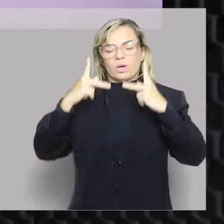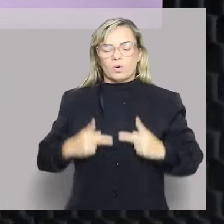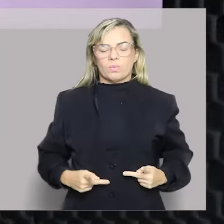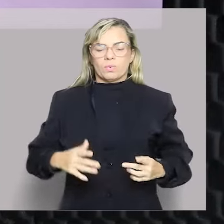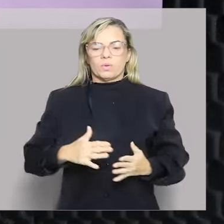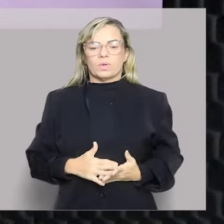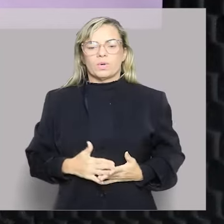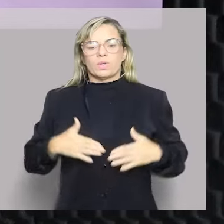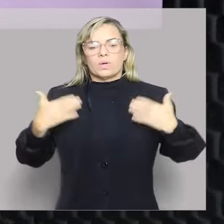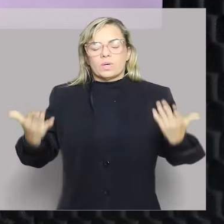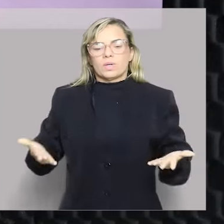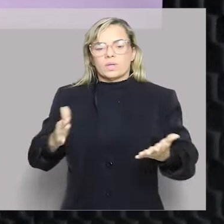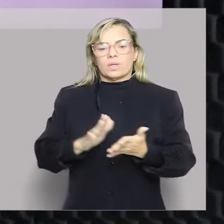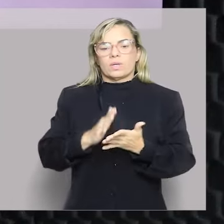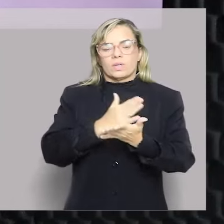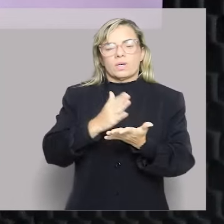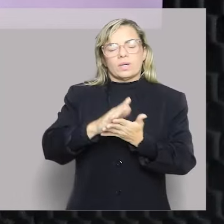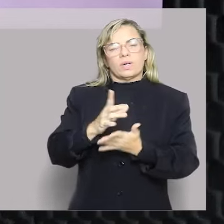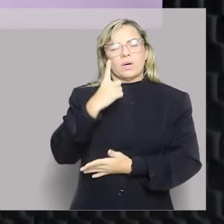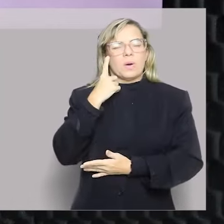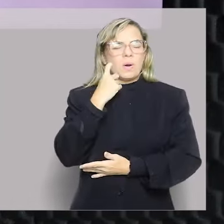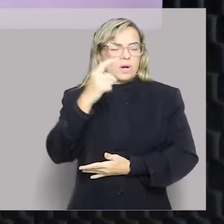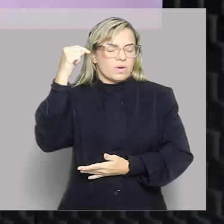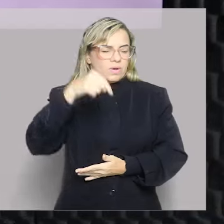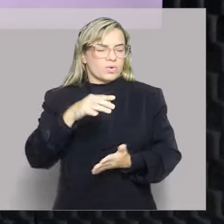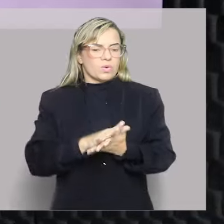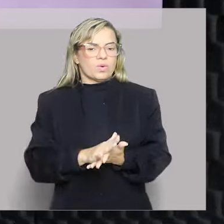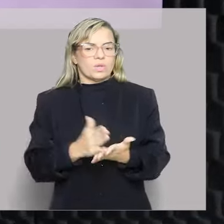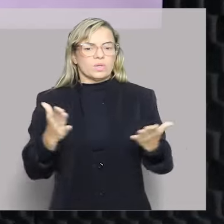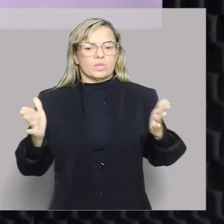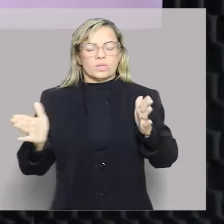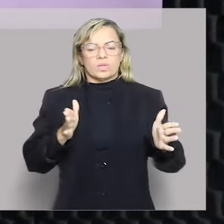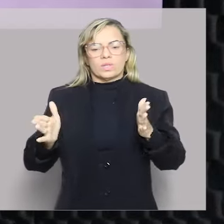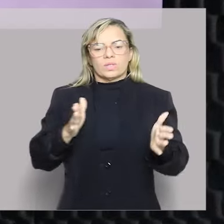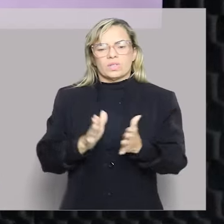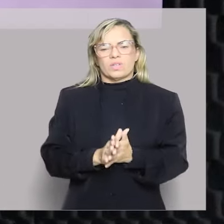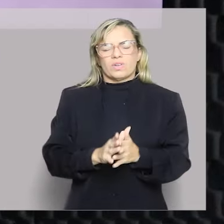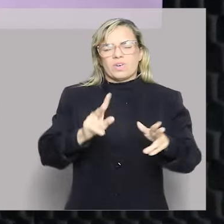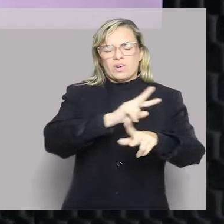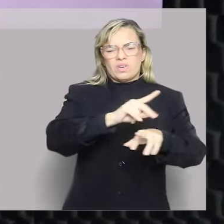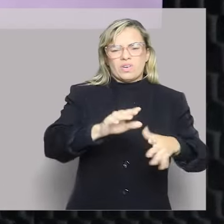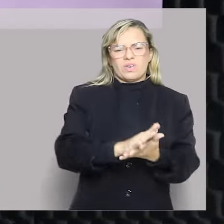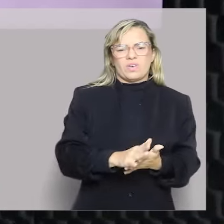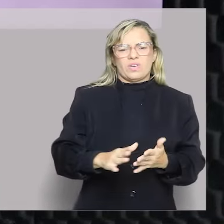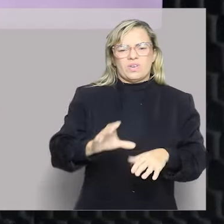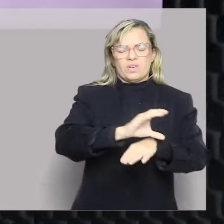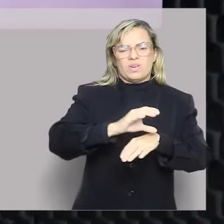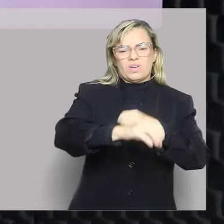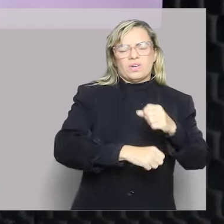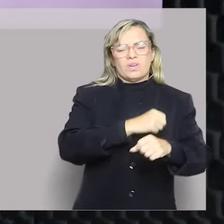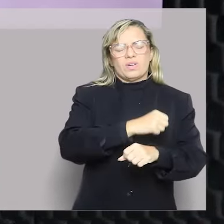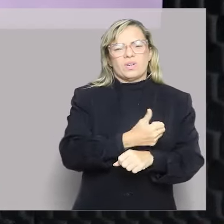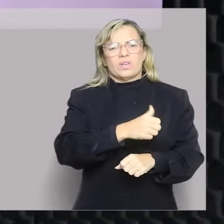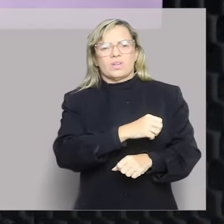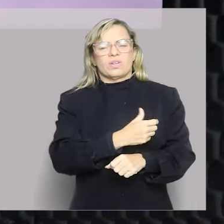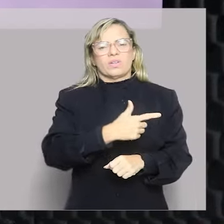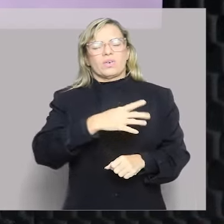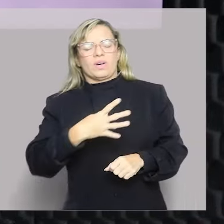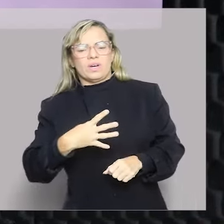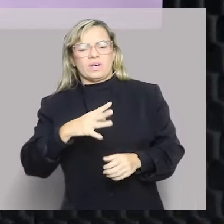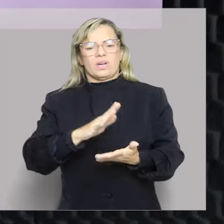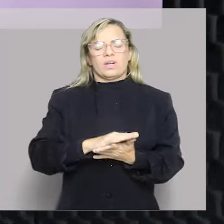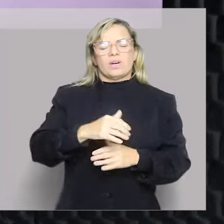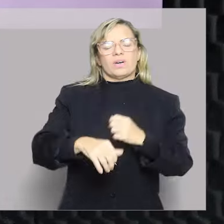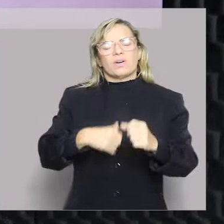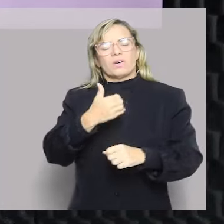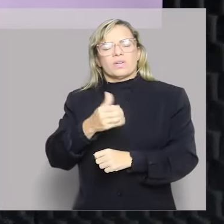notar como isso é uma coisa muito desse tempo. O Brasil teve inúmeras Constituições, 1824, 1891, outras Constituições